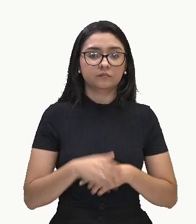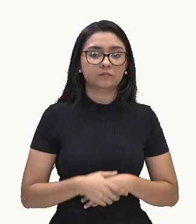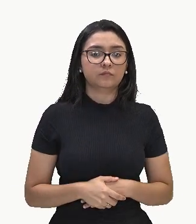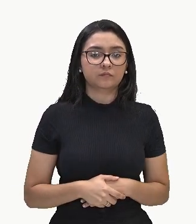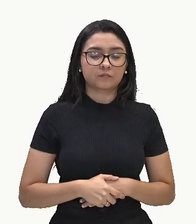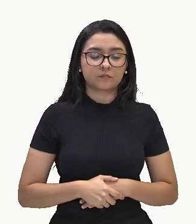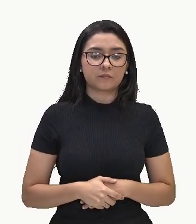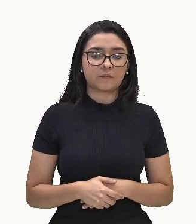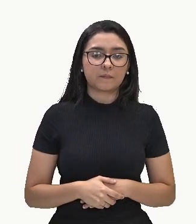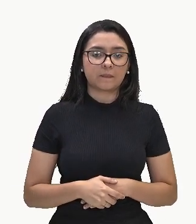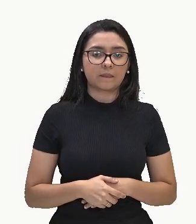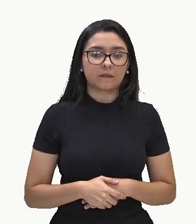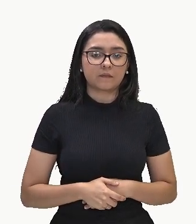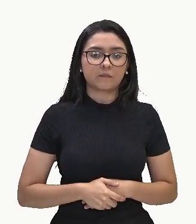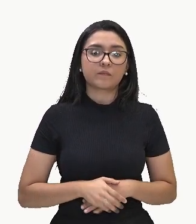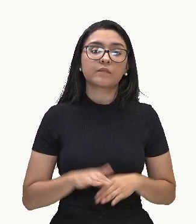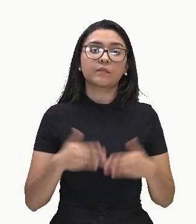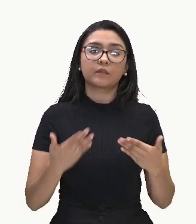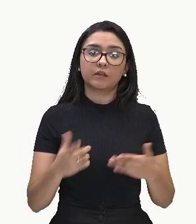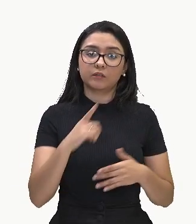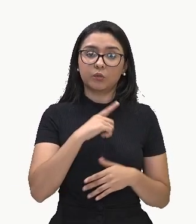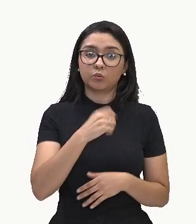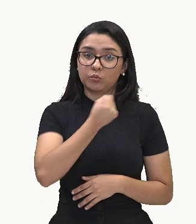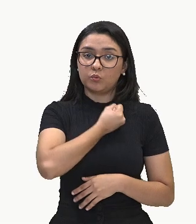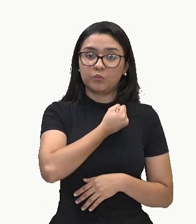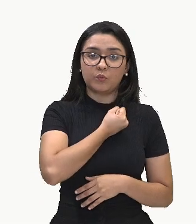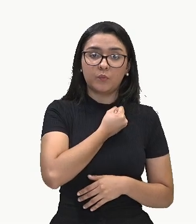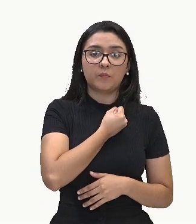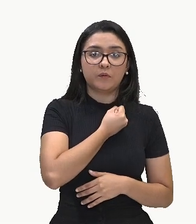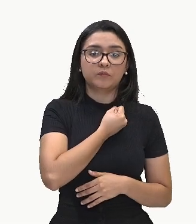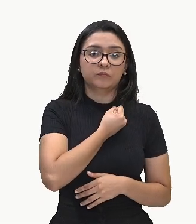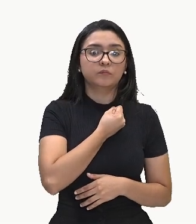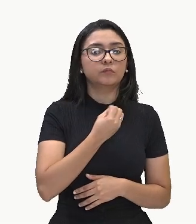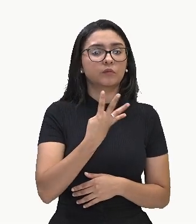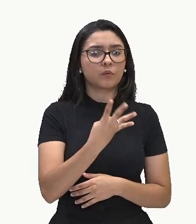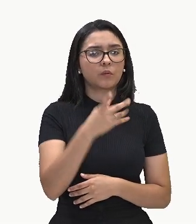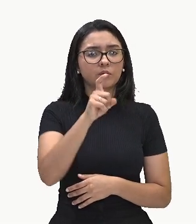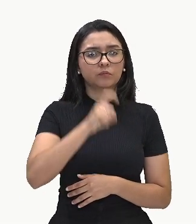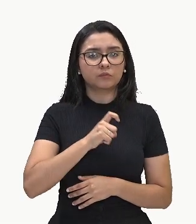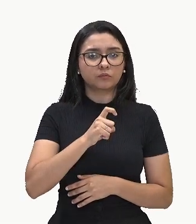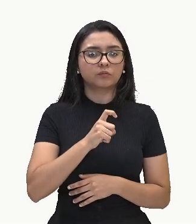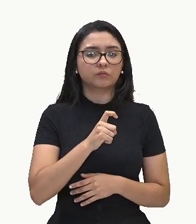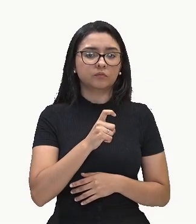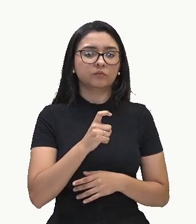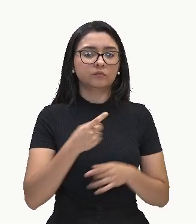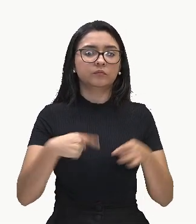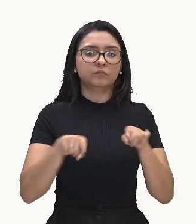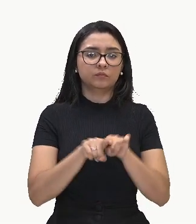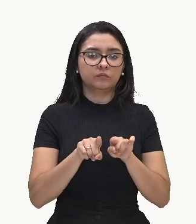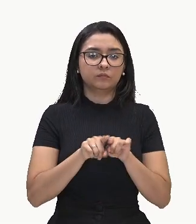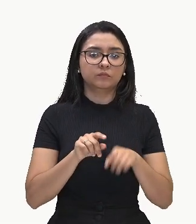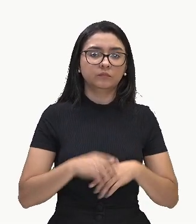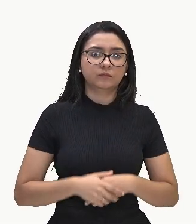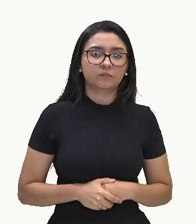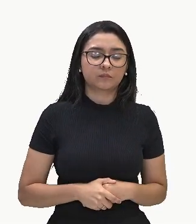com coeficiente e parte literal com parte literal, tá?